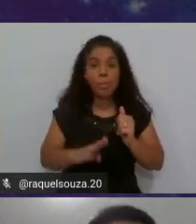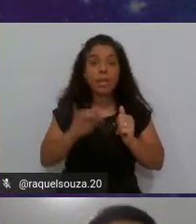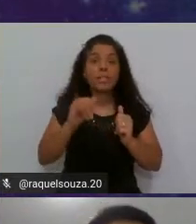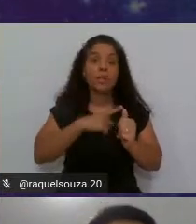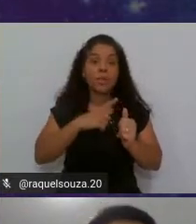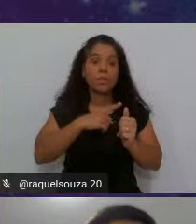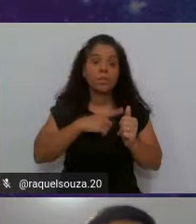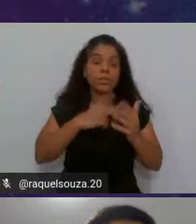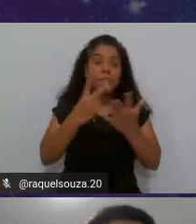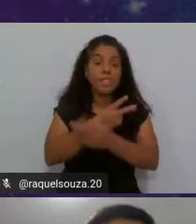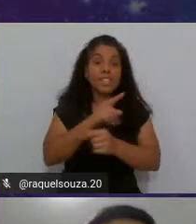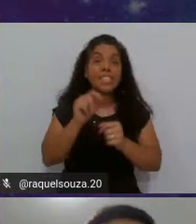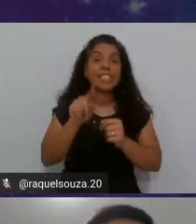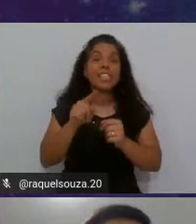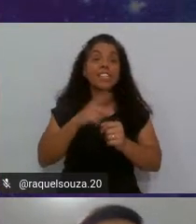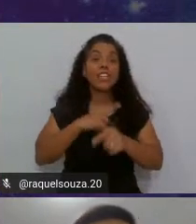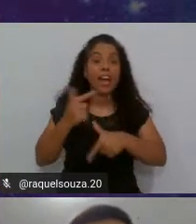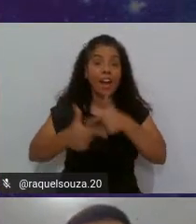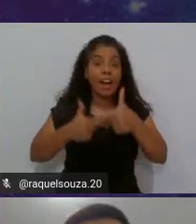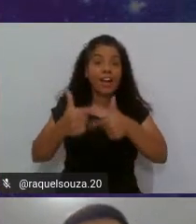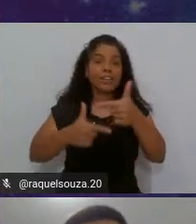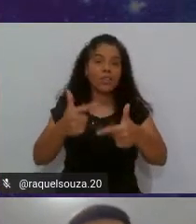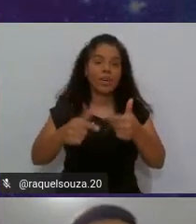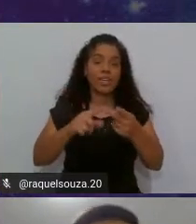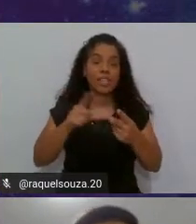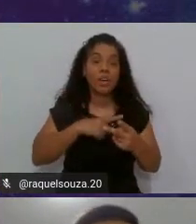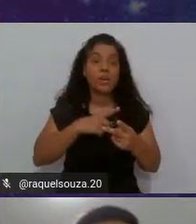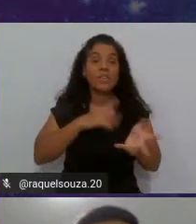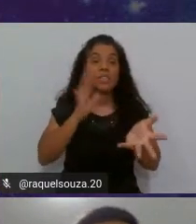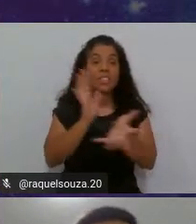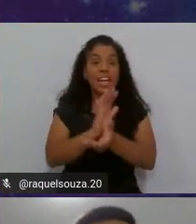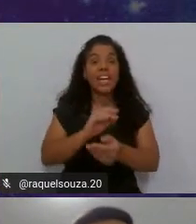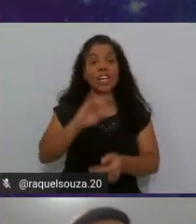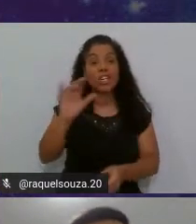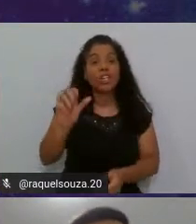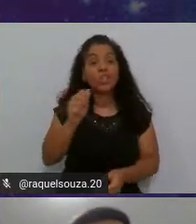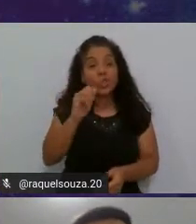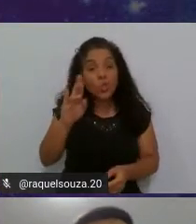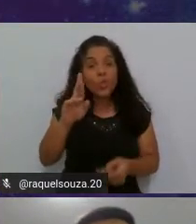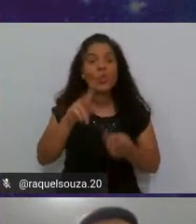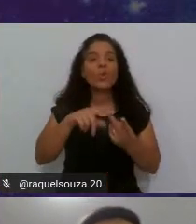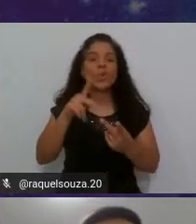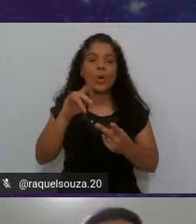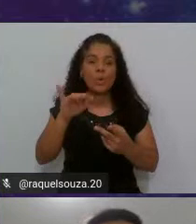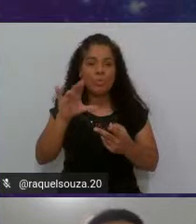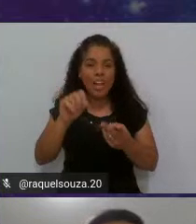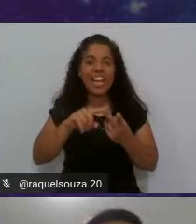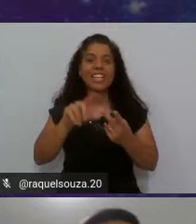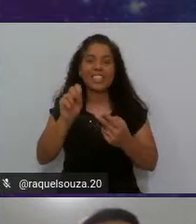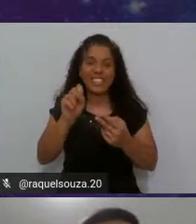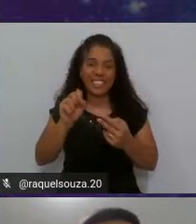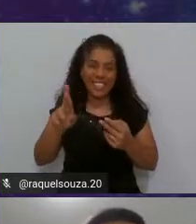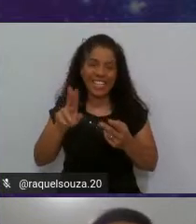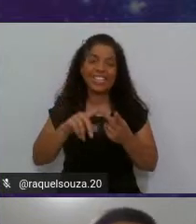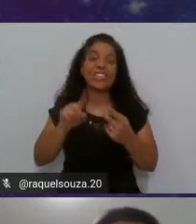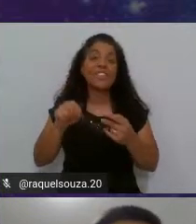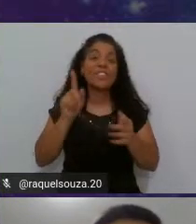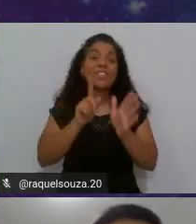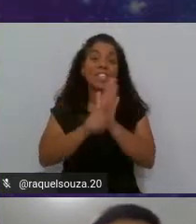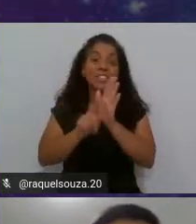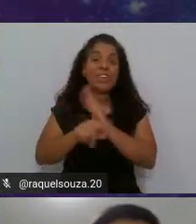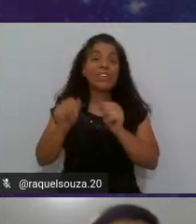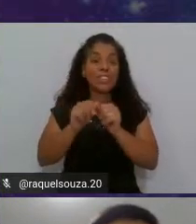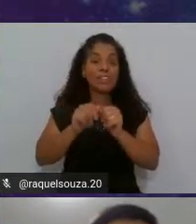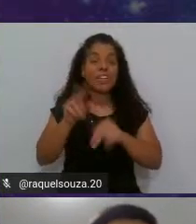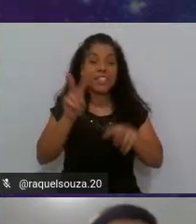de atuação. O Júnior, o Pleno e o Sênior. E uma das perguntas que ele fez, que ele